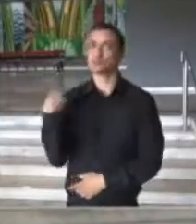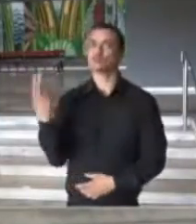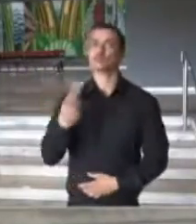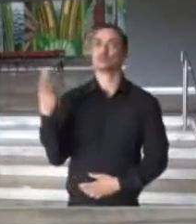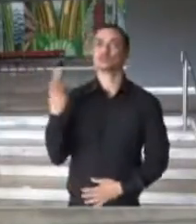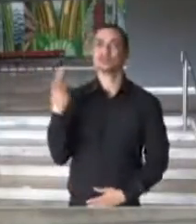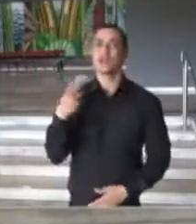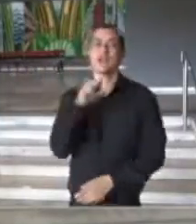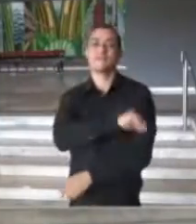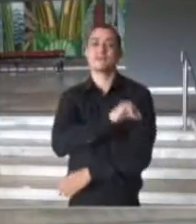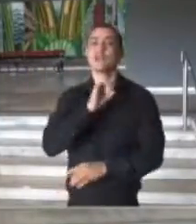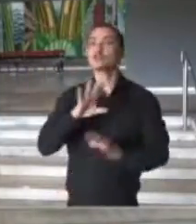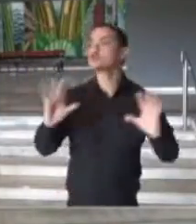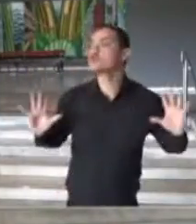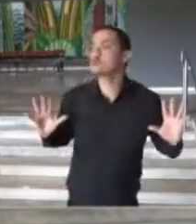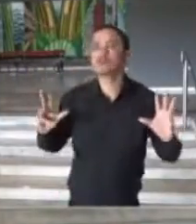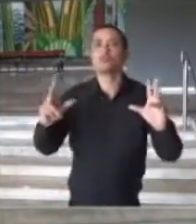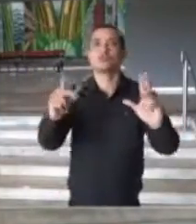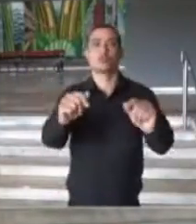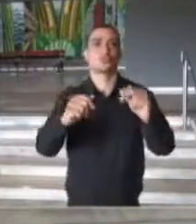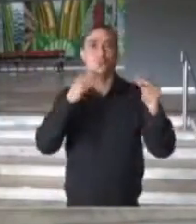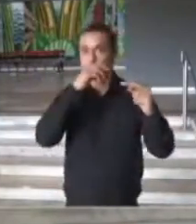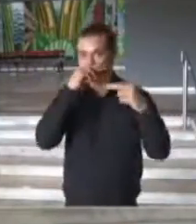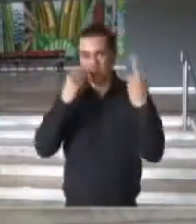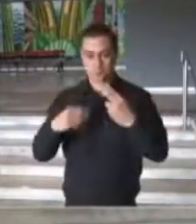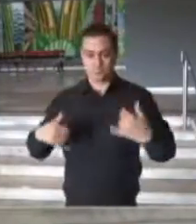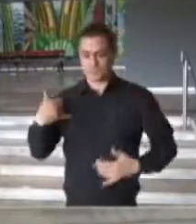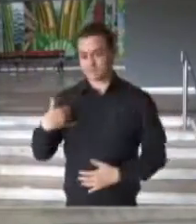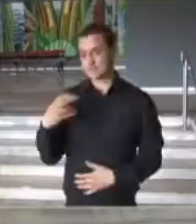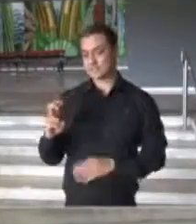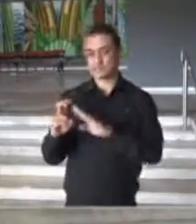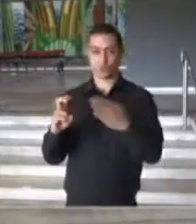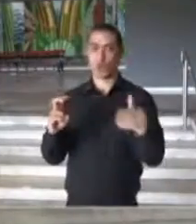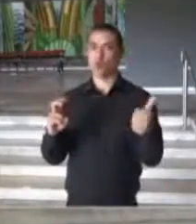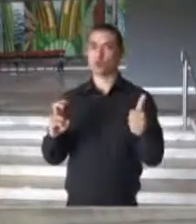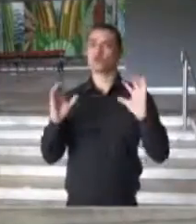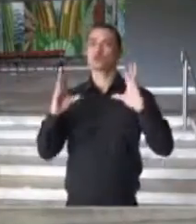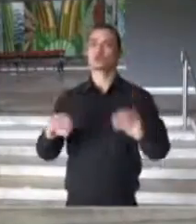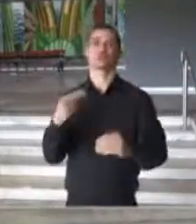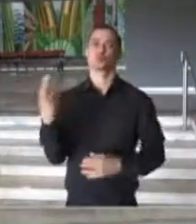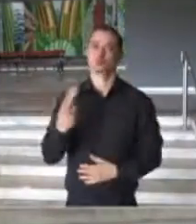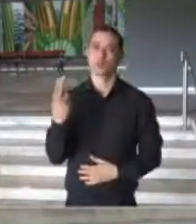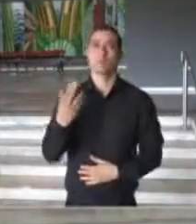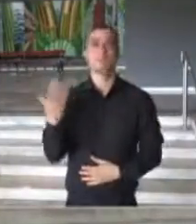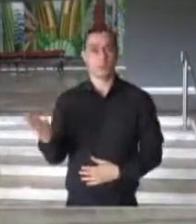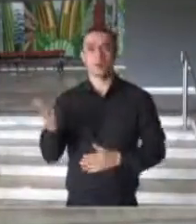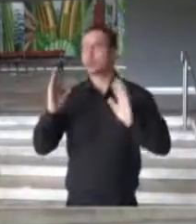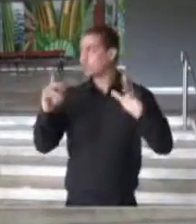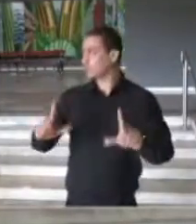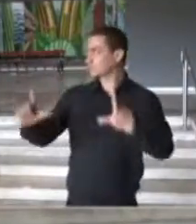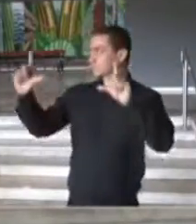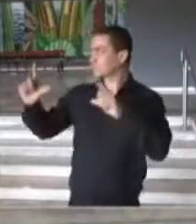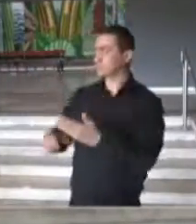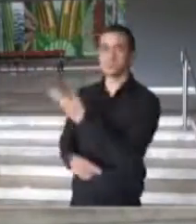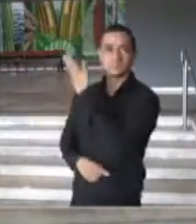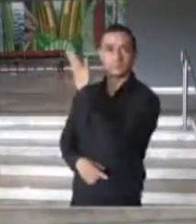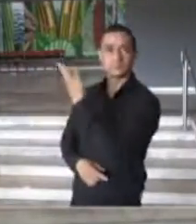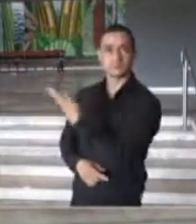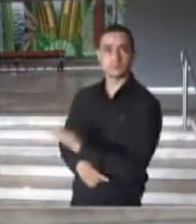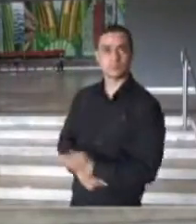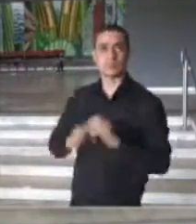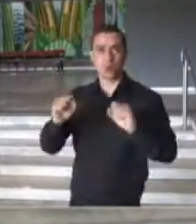fazer a vacinação de toda a população de 5 a 11 anos. Então, já está em tela, para que todos possam